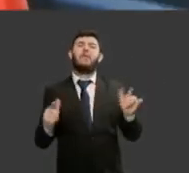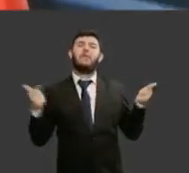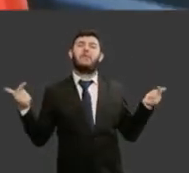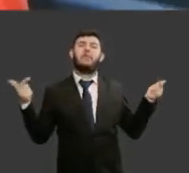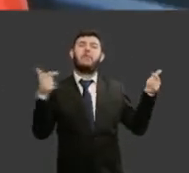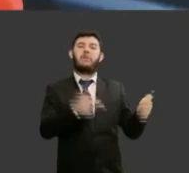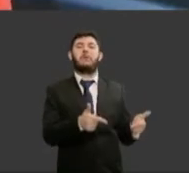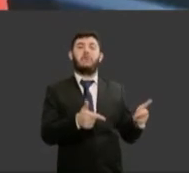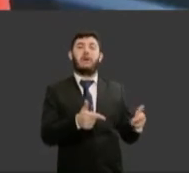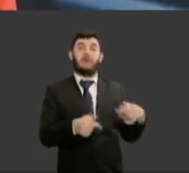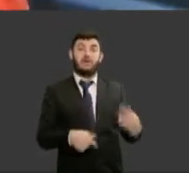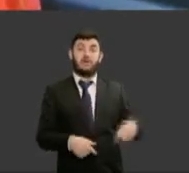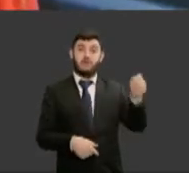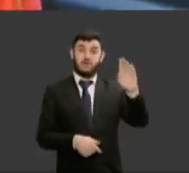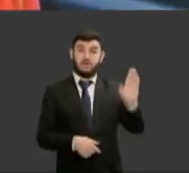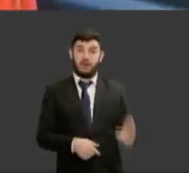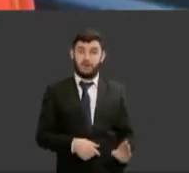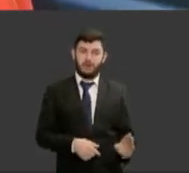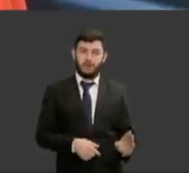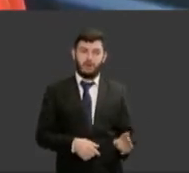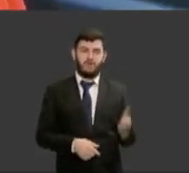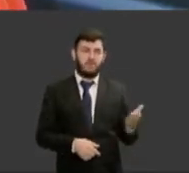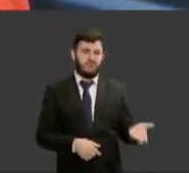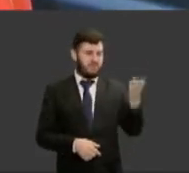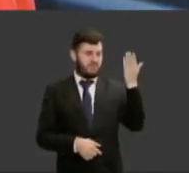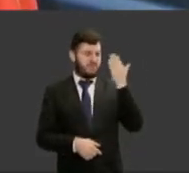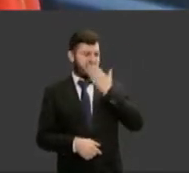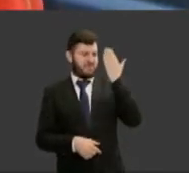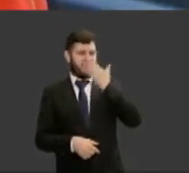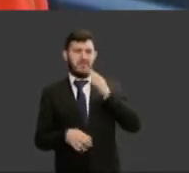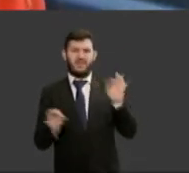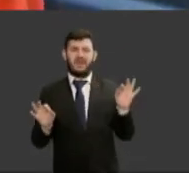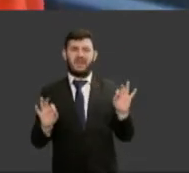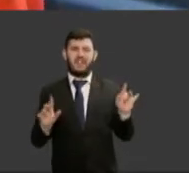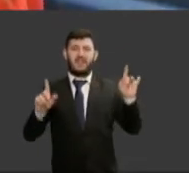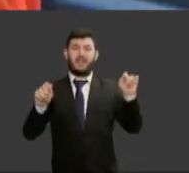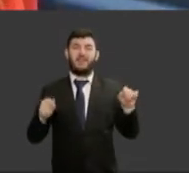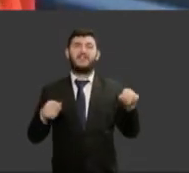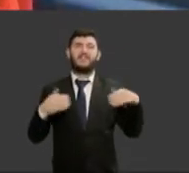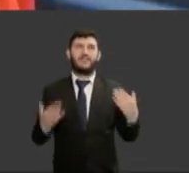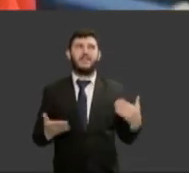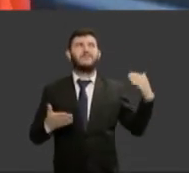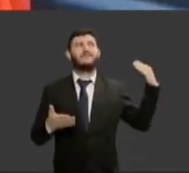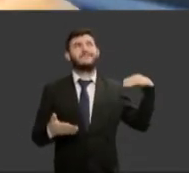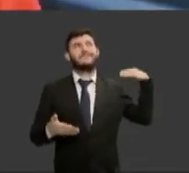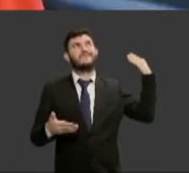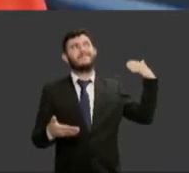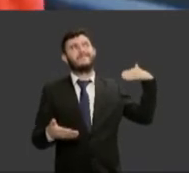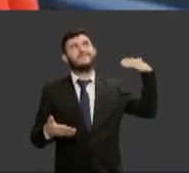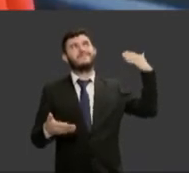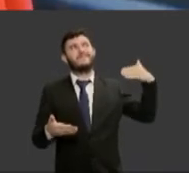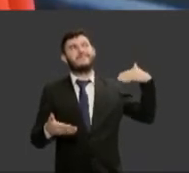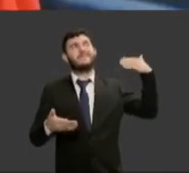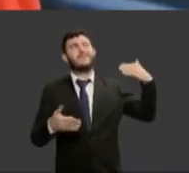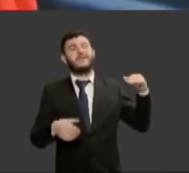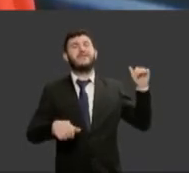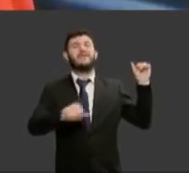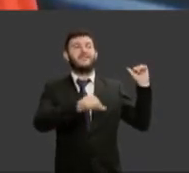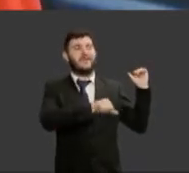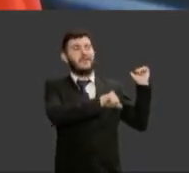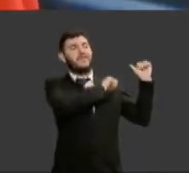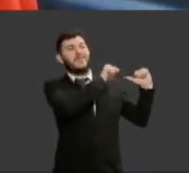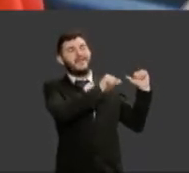brasileira mas de lá para cá muitas conquistas aconteceram e vamos então lembrar da constituição de 1988